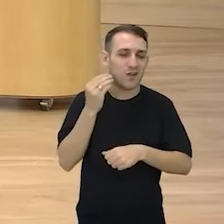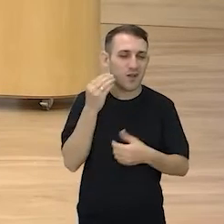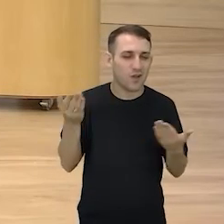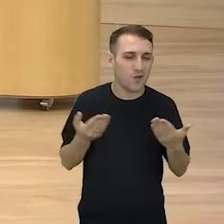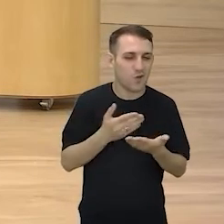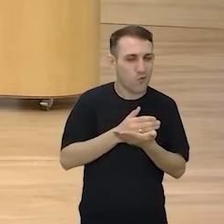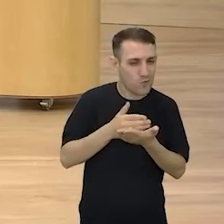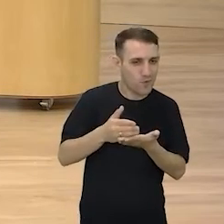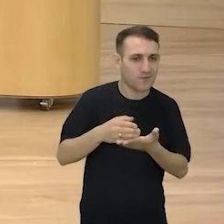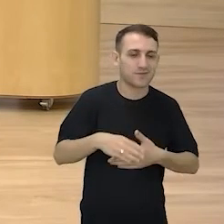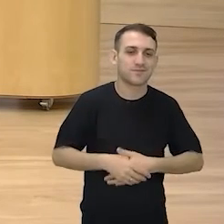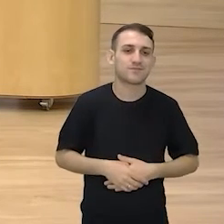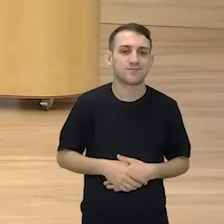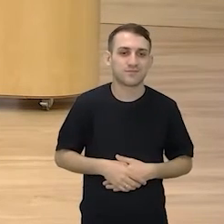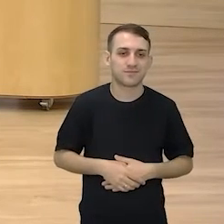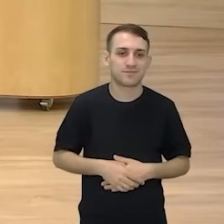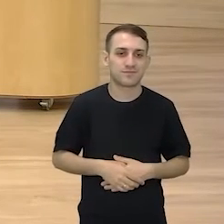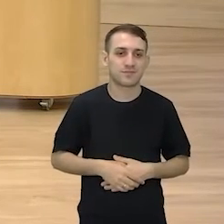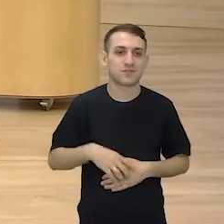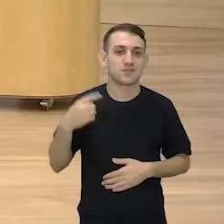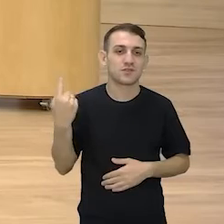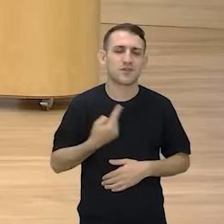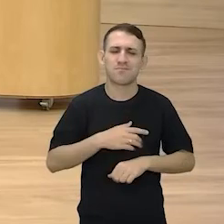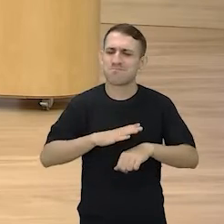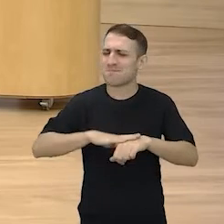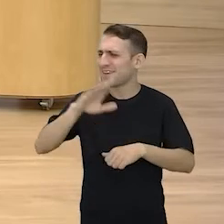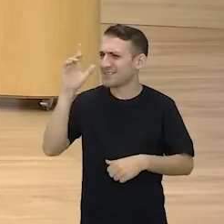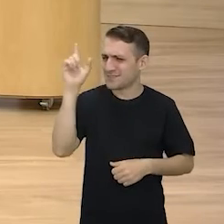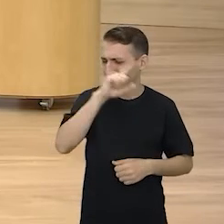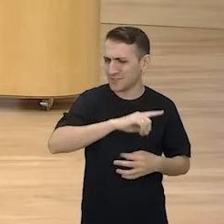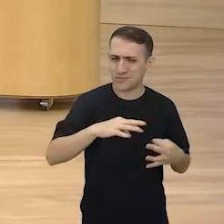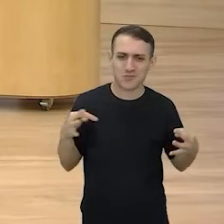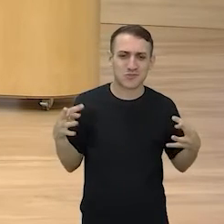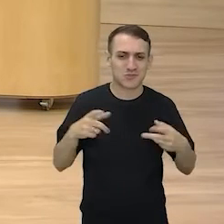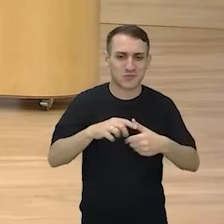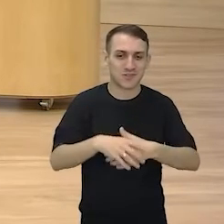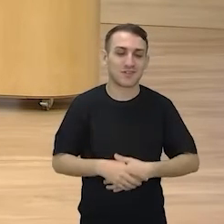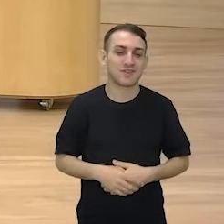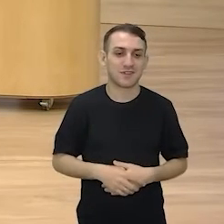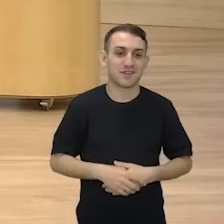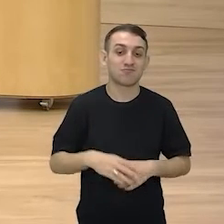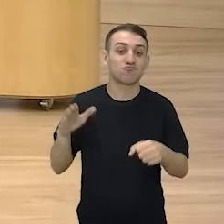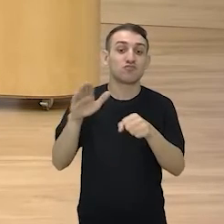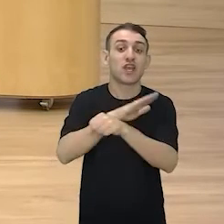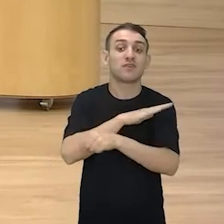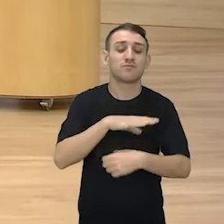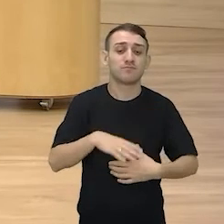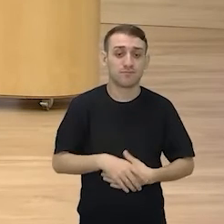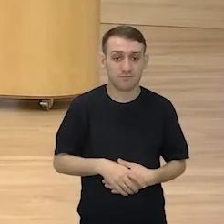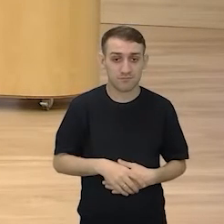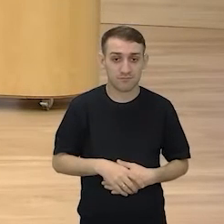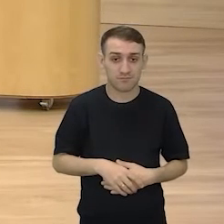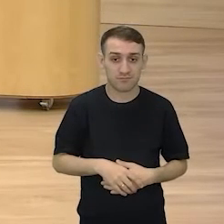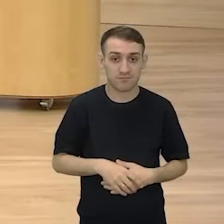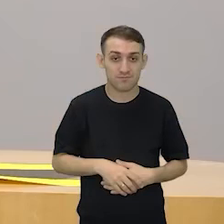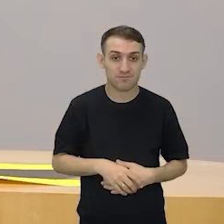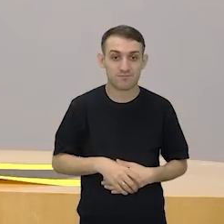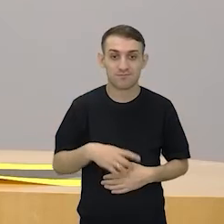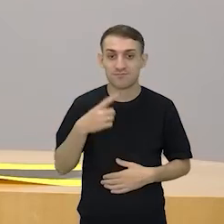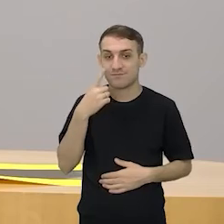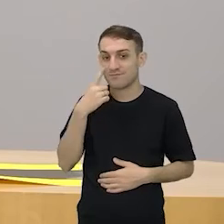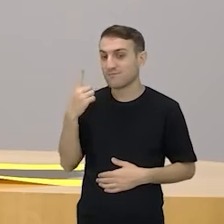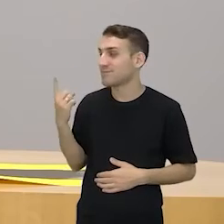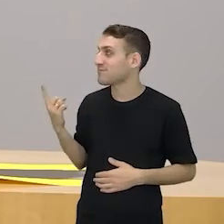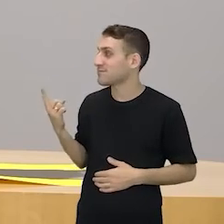Começar o teste, hein? Vamos pela mais difícil, professora Juliana. Cheia. É mais fácil, pronto.